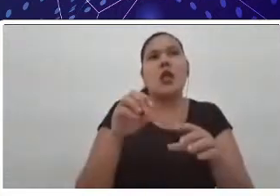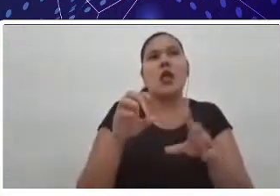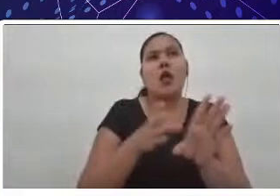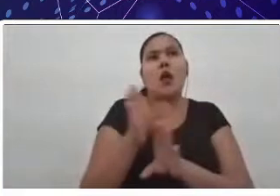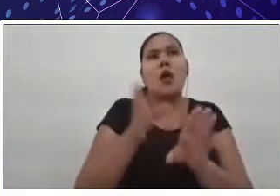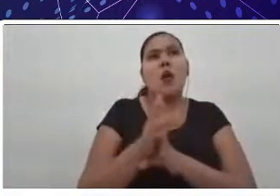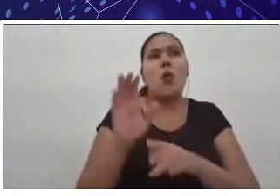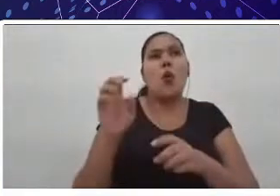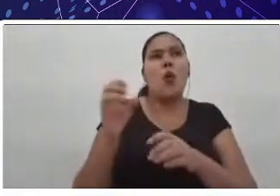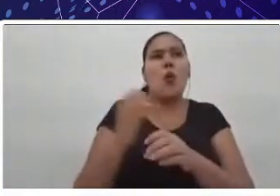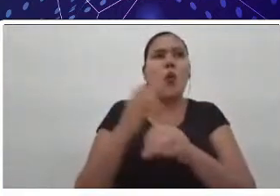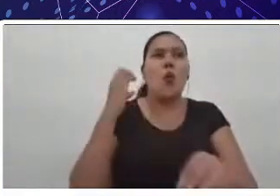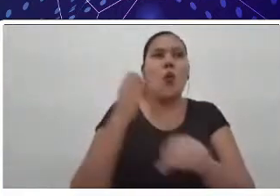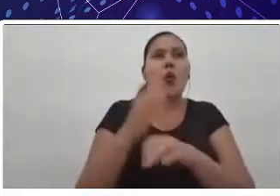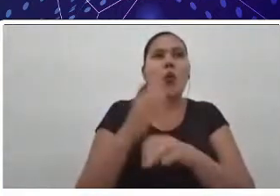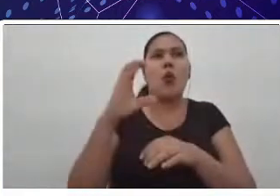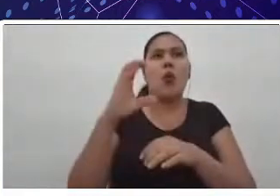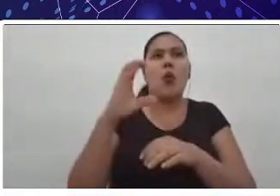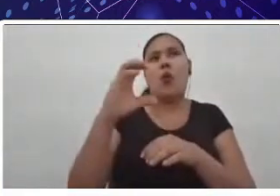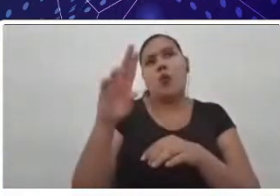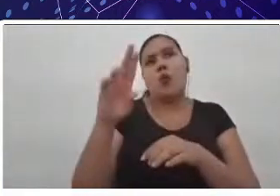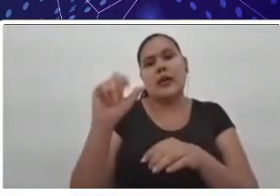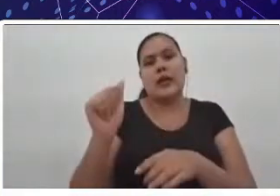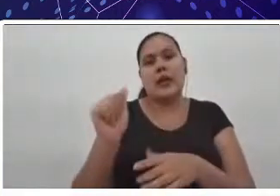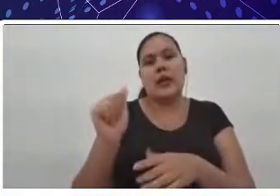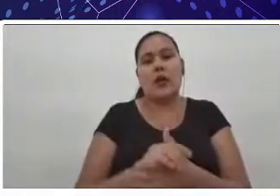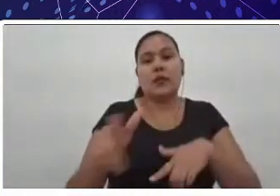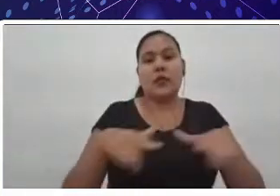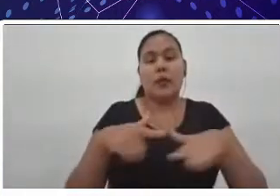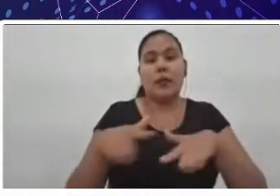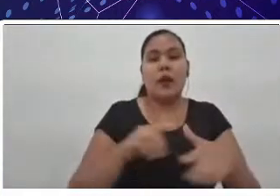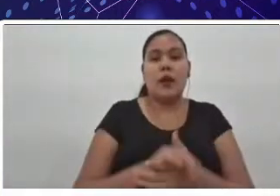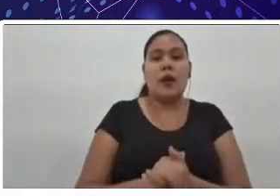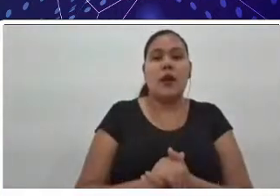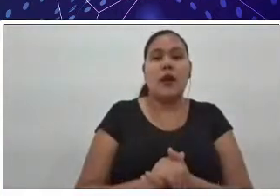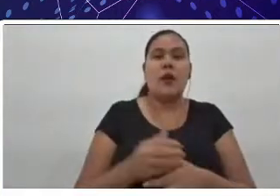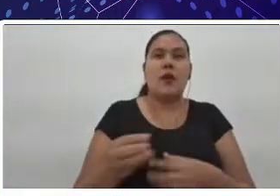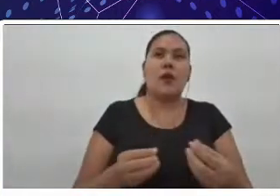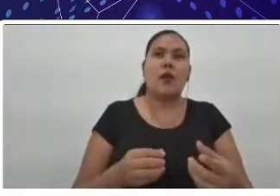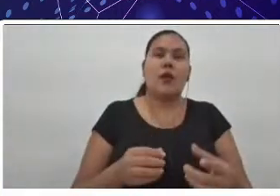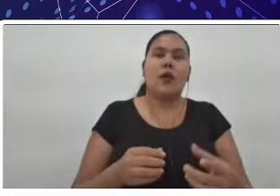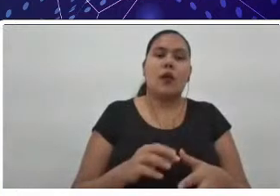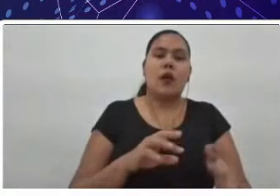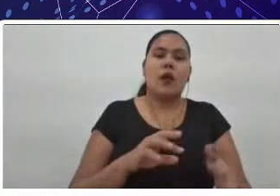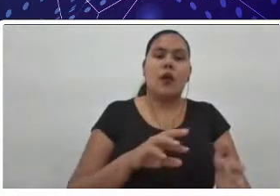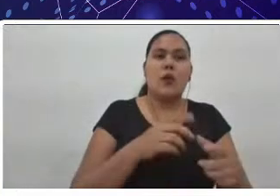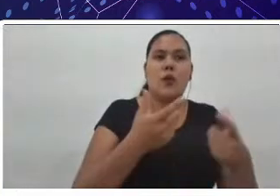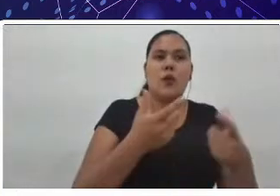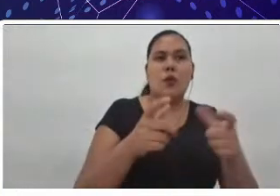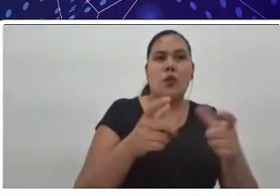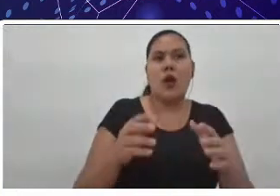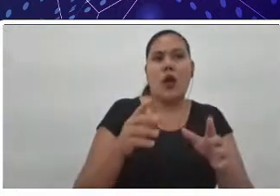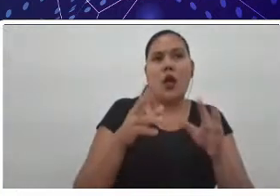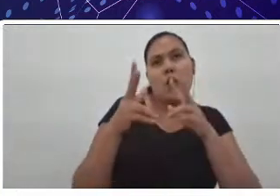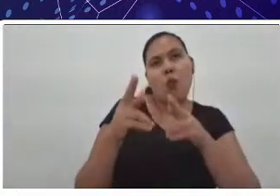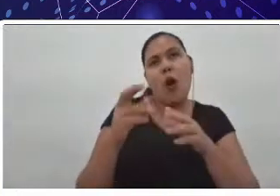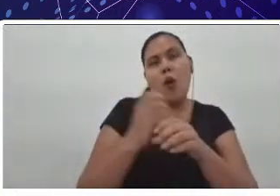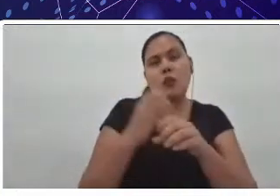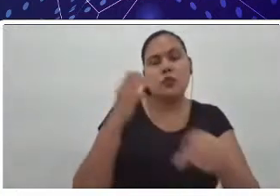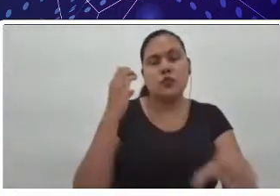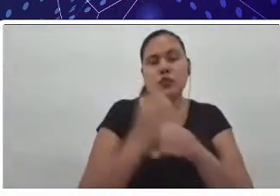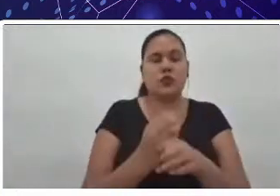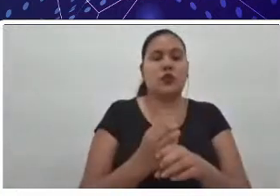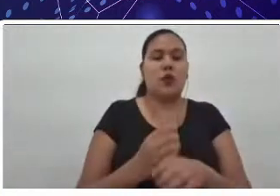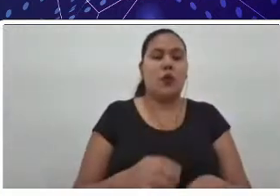CREA, né, para atuar como e as atribuições são as mesmas de um engenheiro, né, sempre voltadas para a parte dos recursos